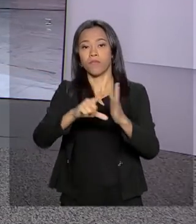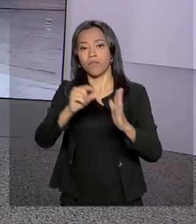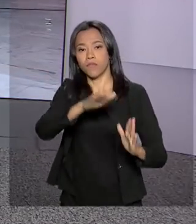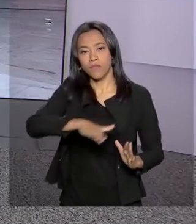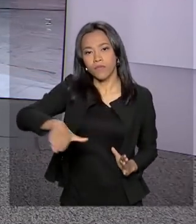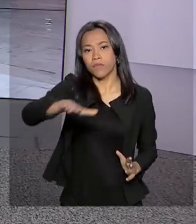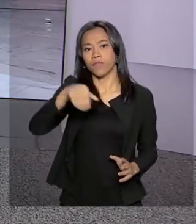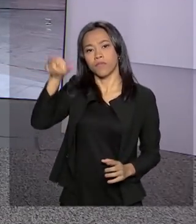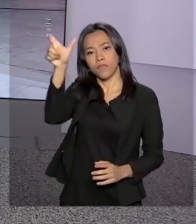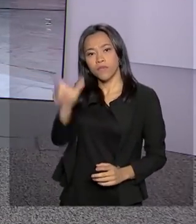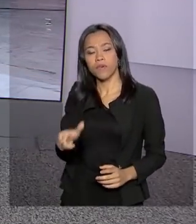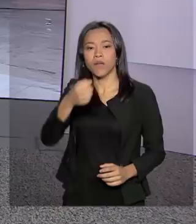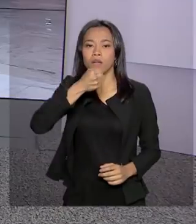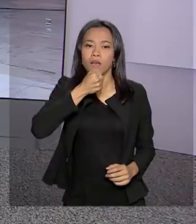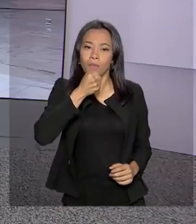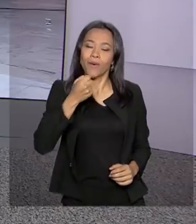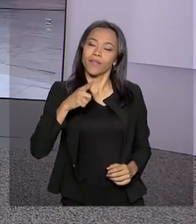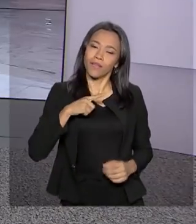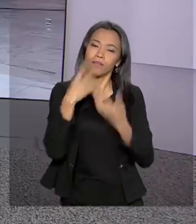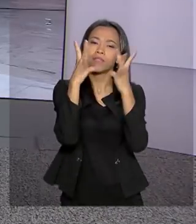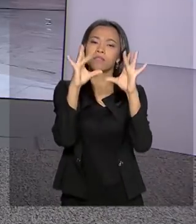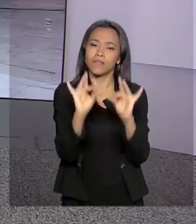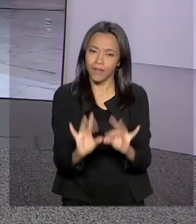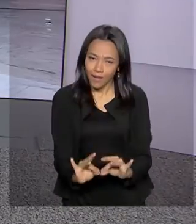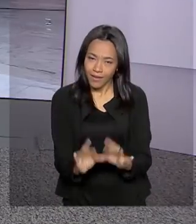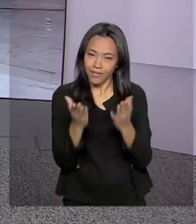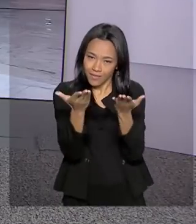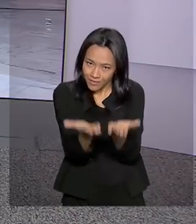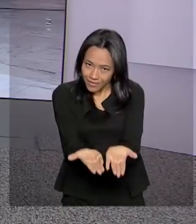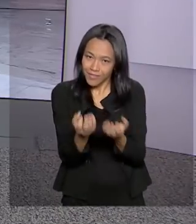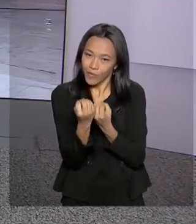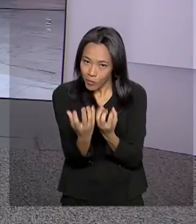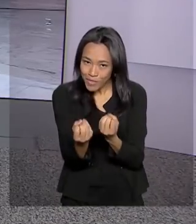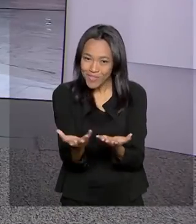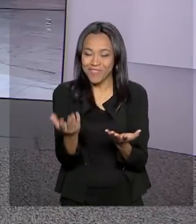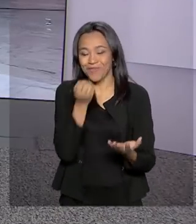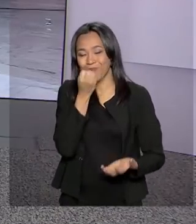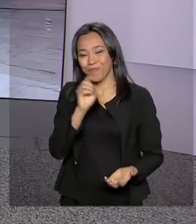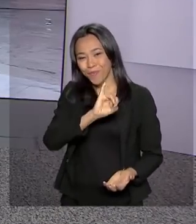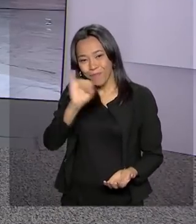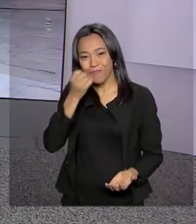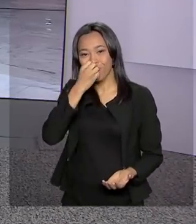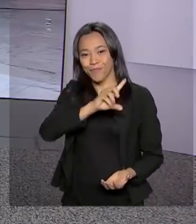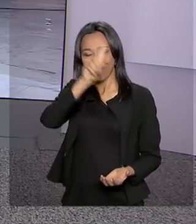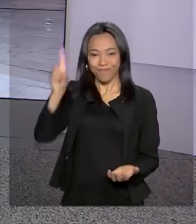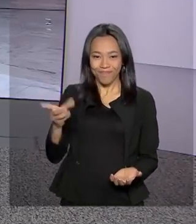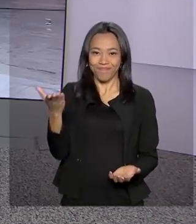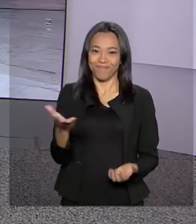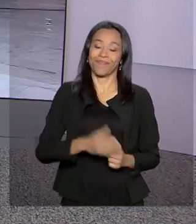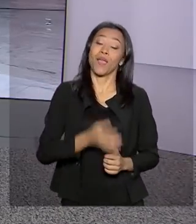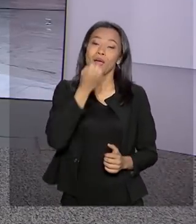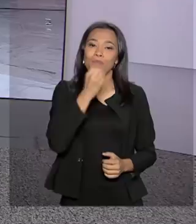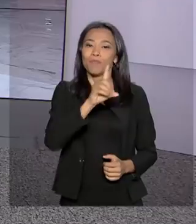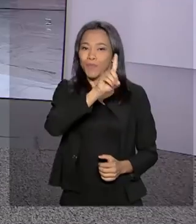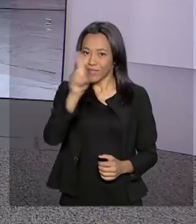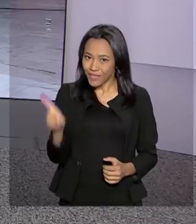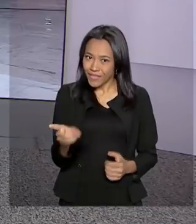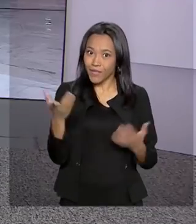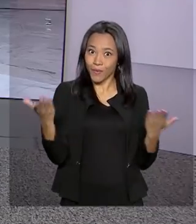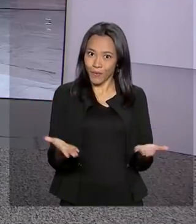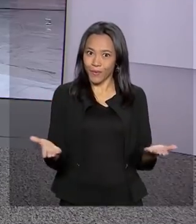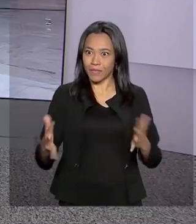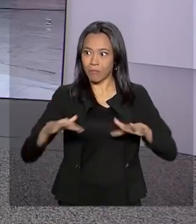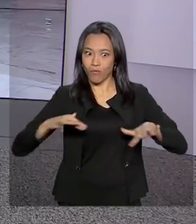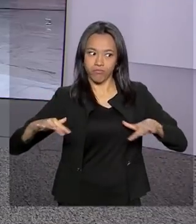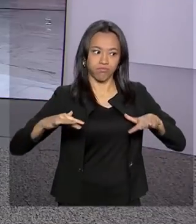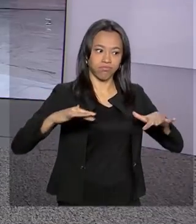com a nossa repórter, Luciana Colares, que tem os detalhes agora para a gente. Oi, Luciana, bom dia. Bom dia, Carla. Hoje é um dia bem